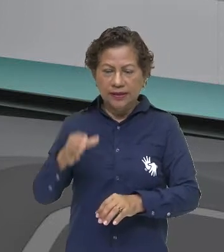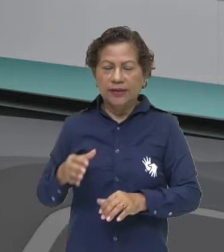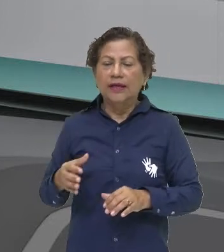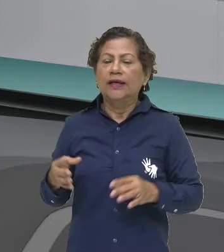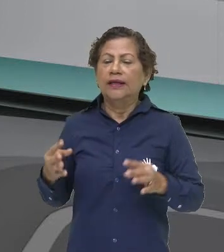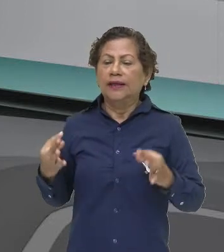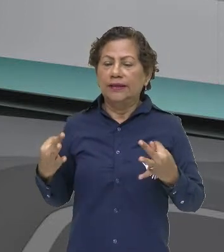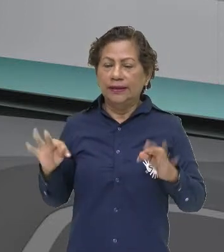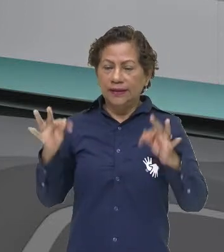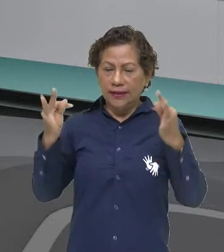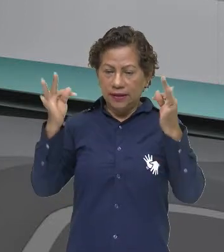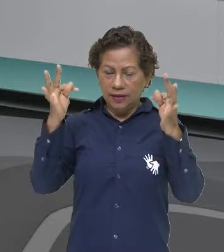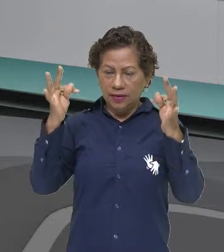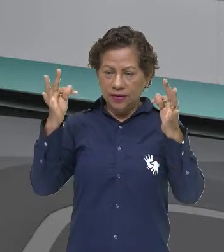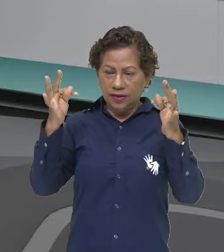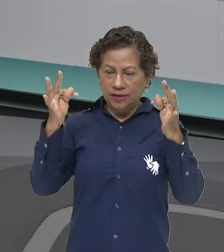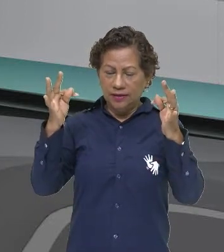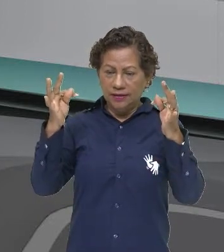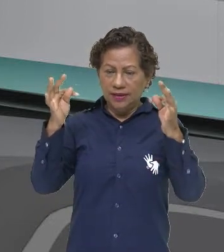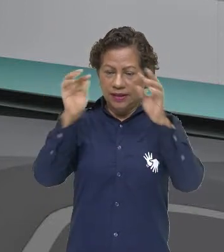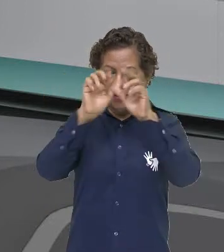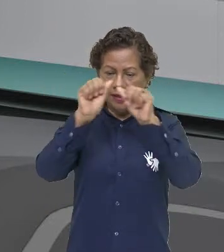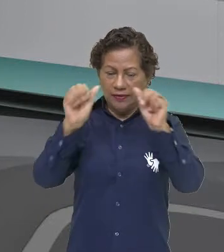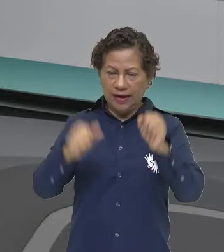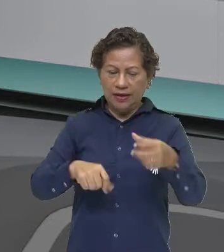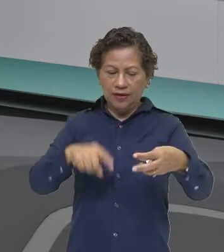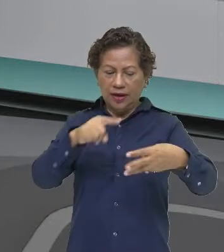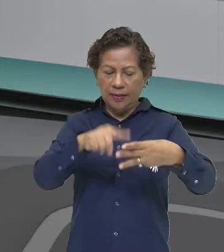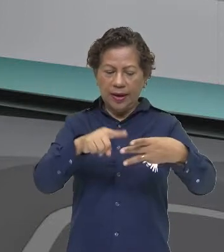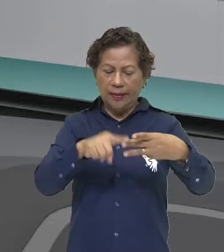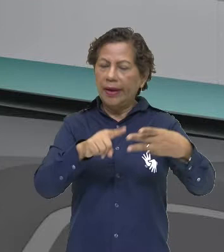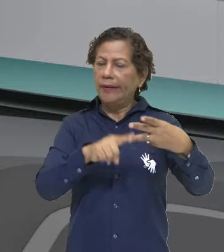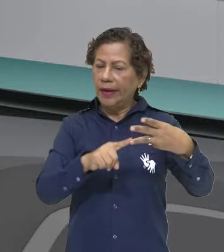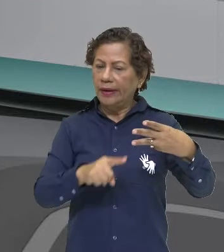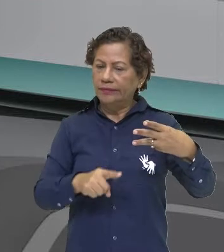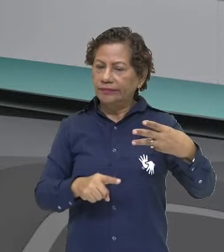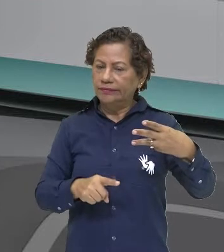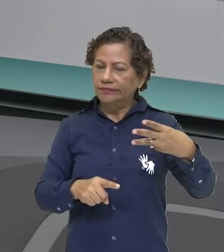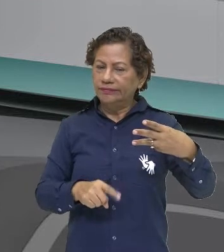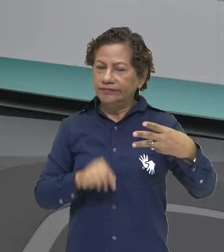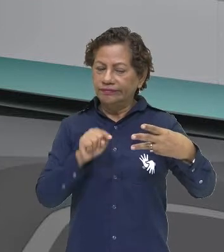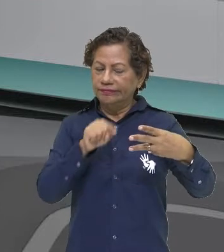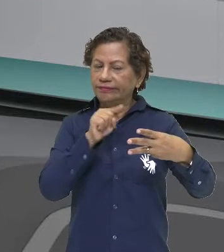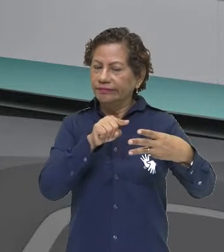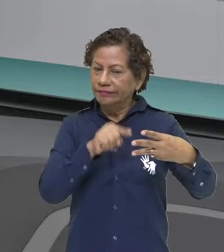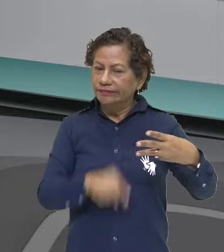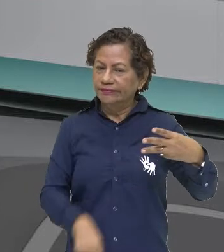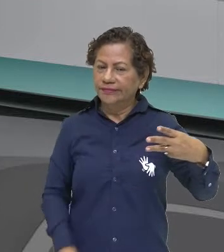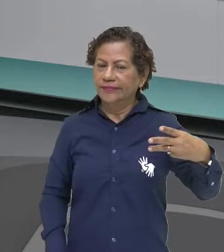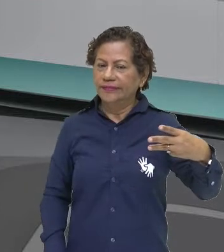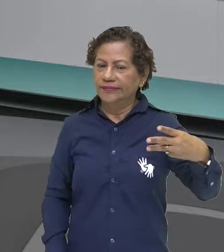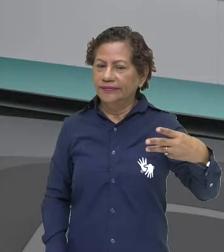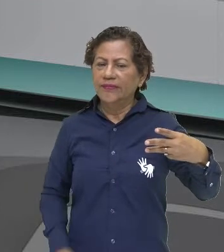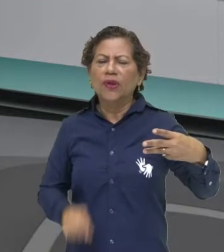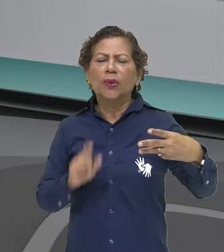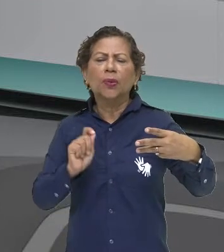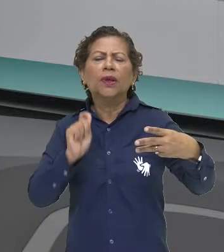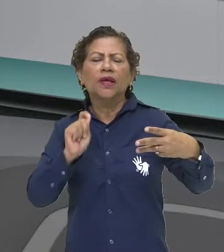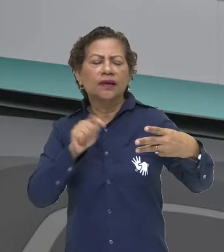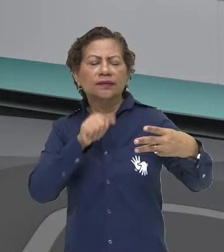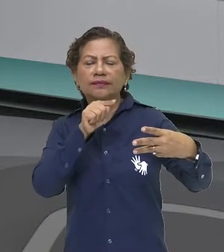arte que vem dar o nome de nanoarte. Isso aqui nada mais é do que,